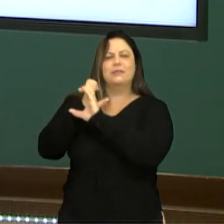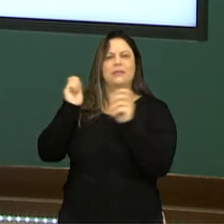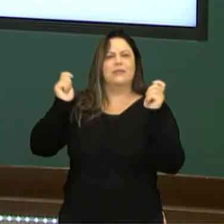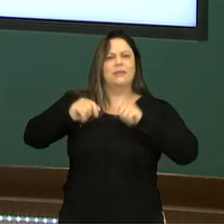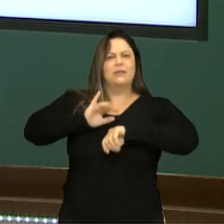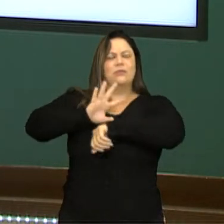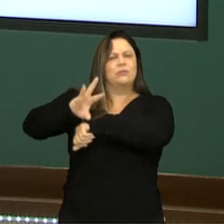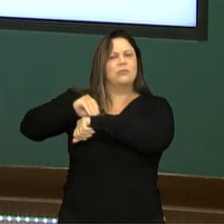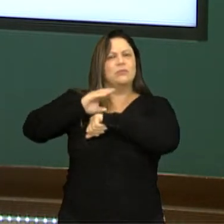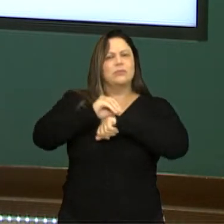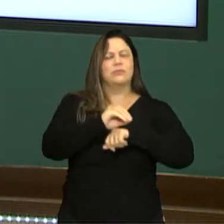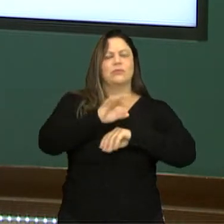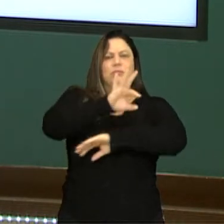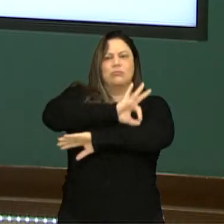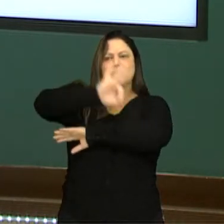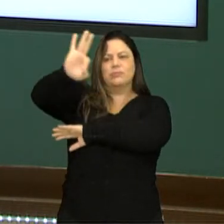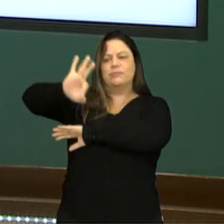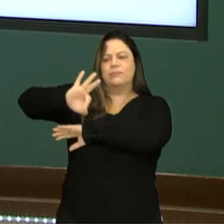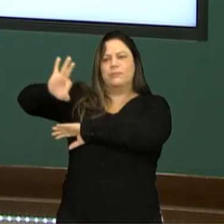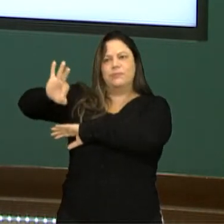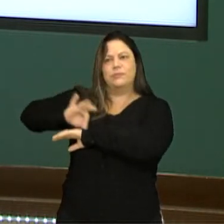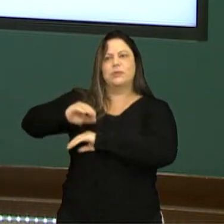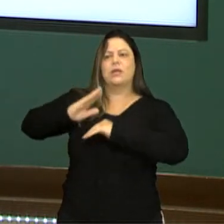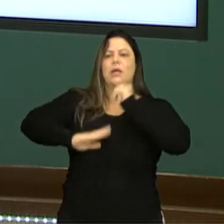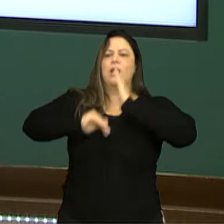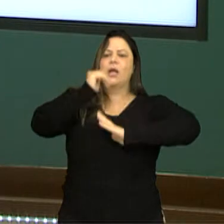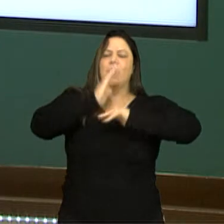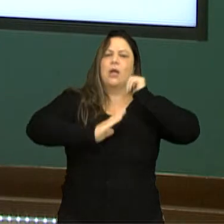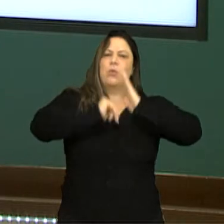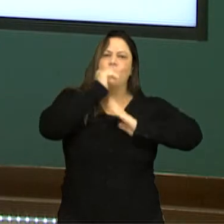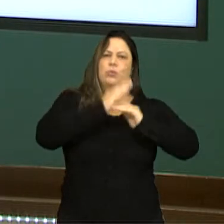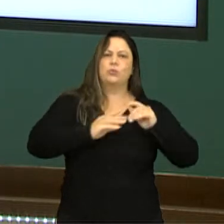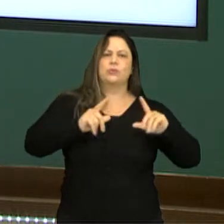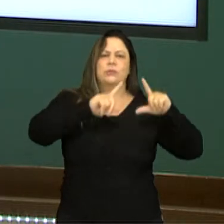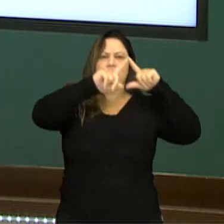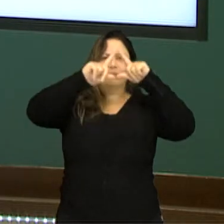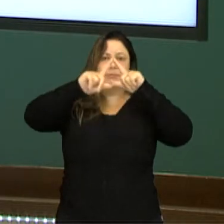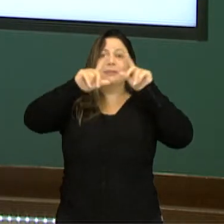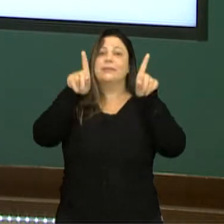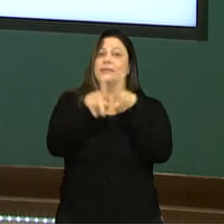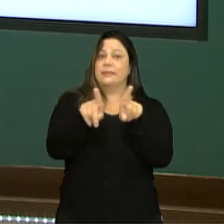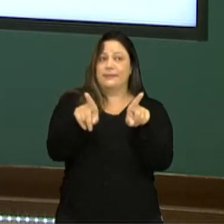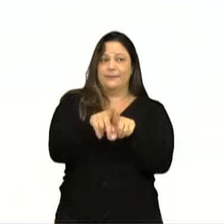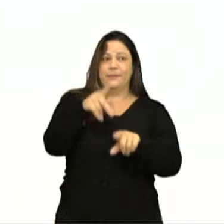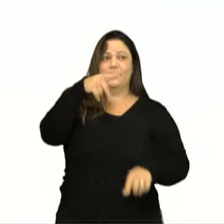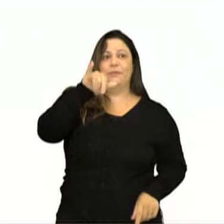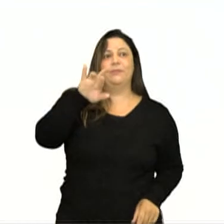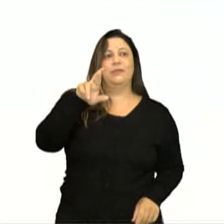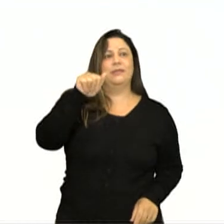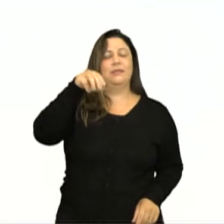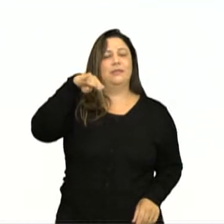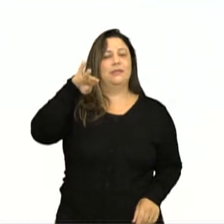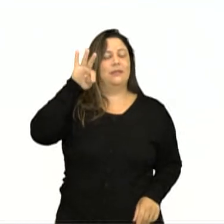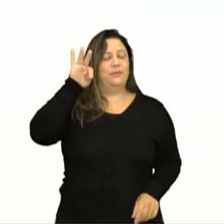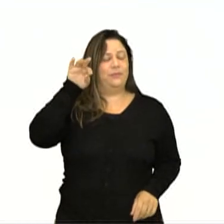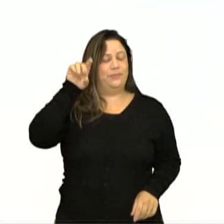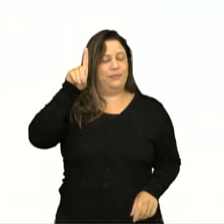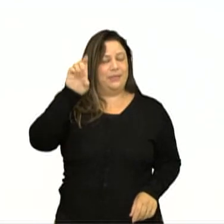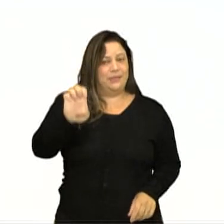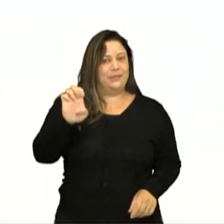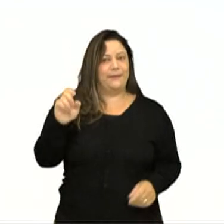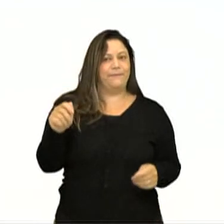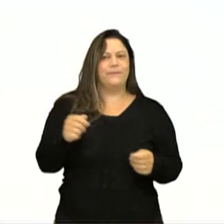tinham sobre a arquitetura, né? E a construção de pirâmides. Então a pirâmide, é tão comum para a civilização